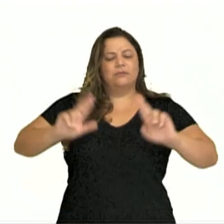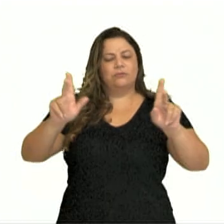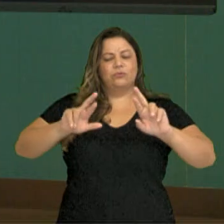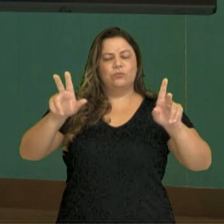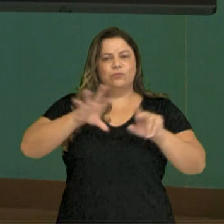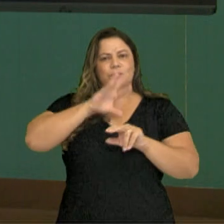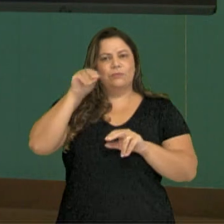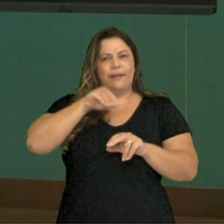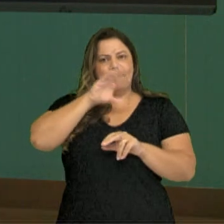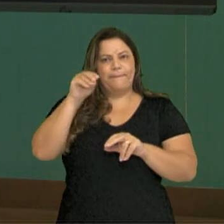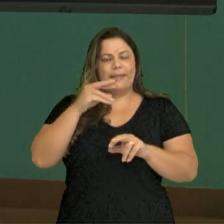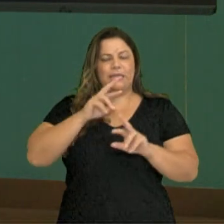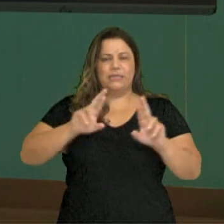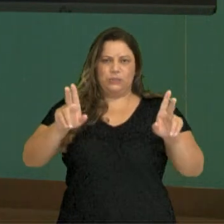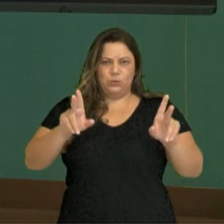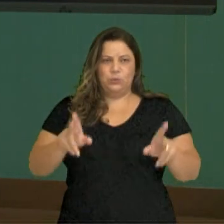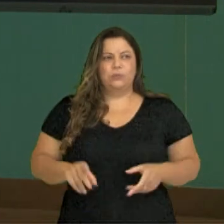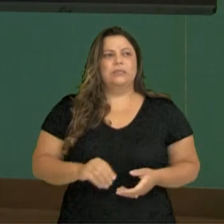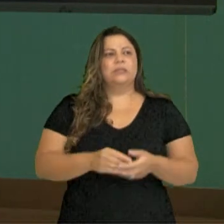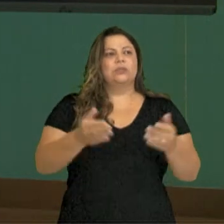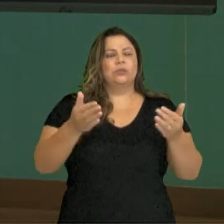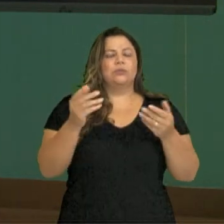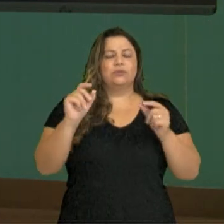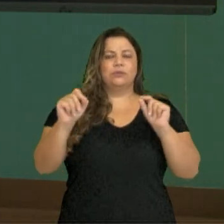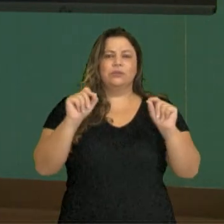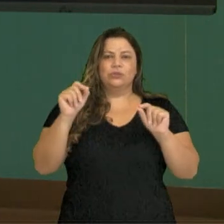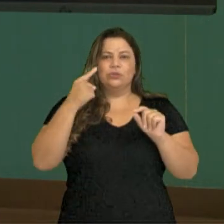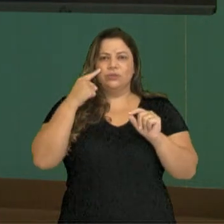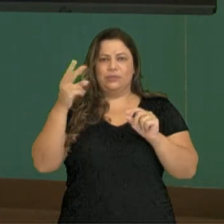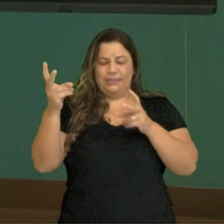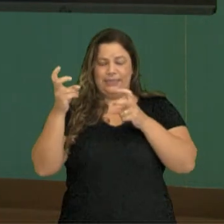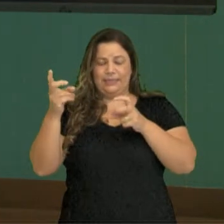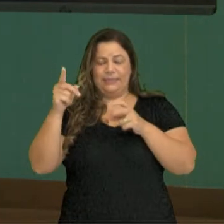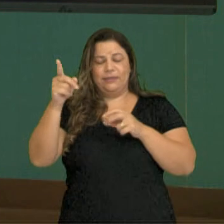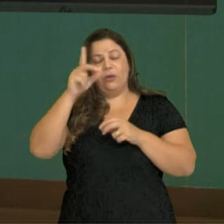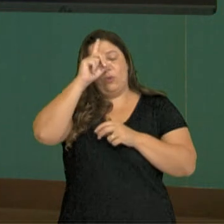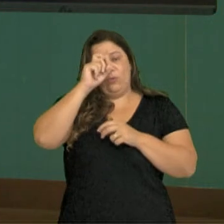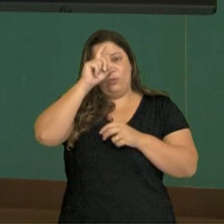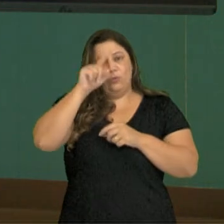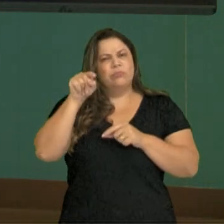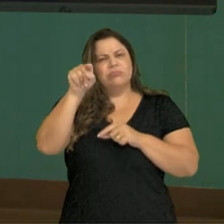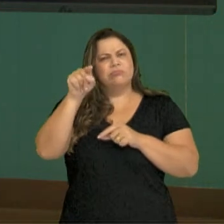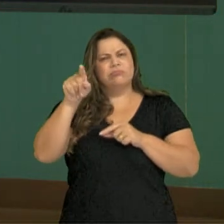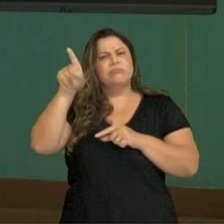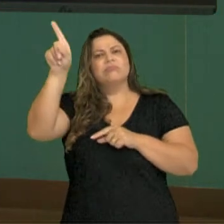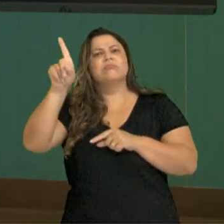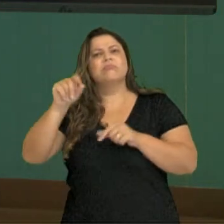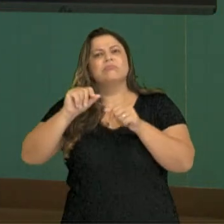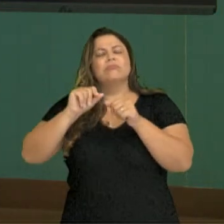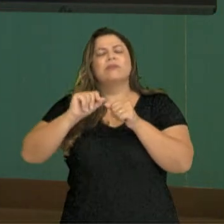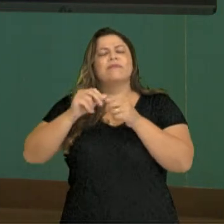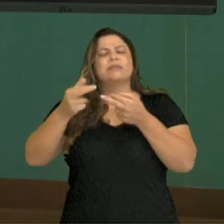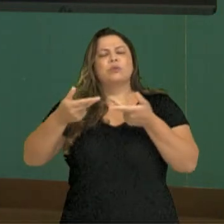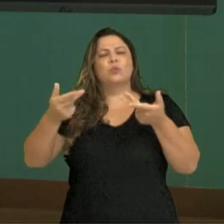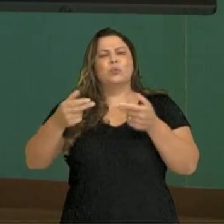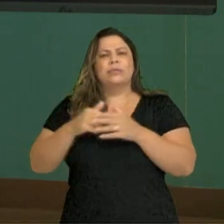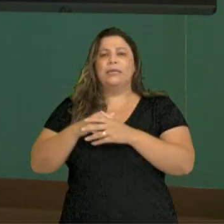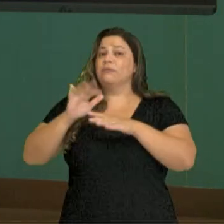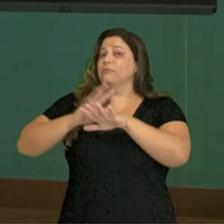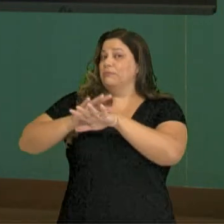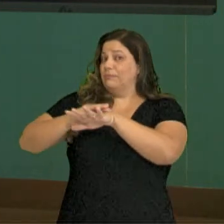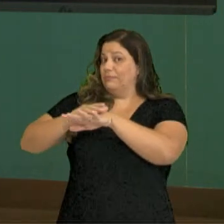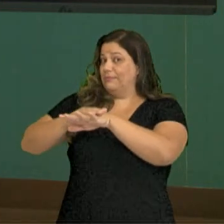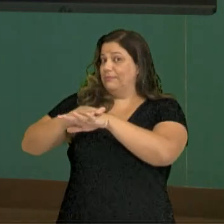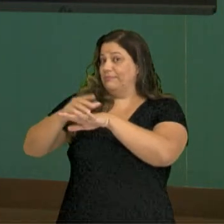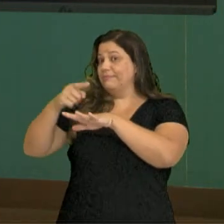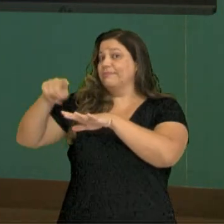português. Que lugar é esse? É o hospital. O que você vai fazer no hospital? Geralmente, quando você está doente,